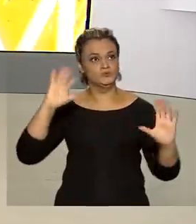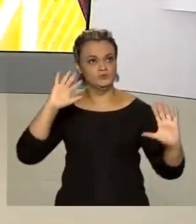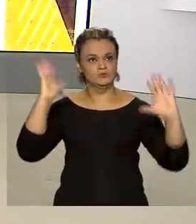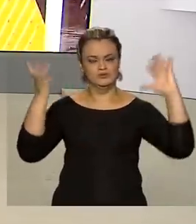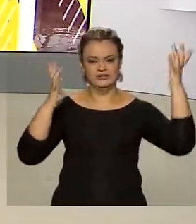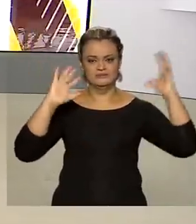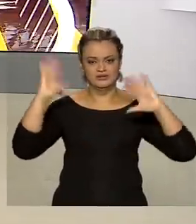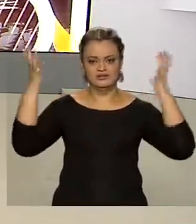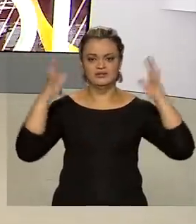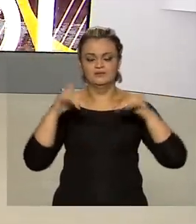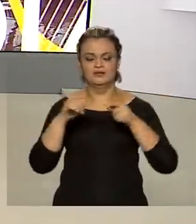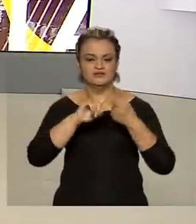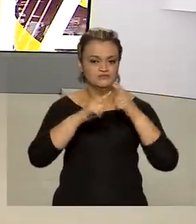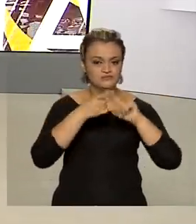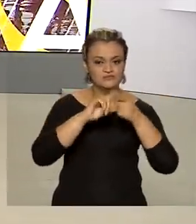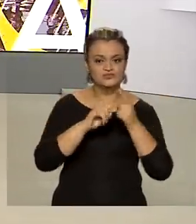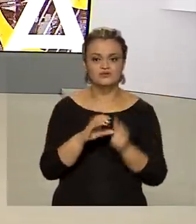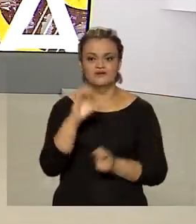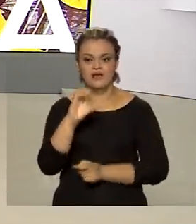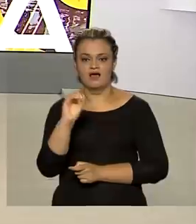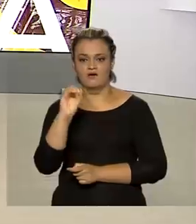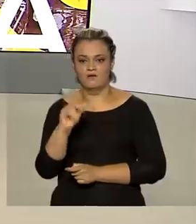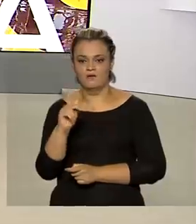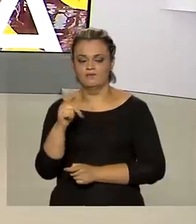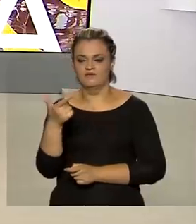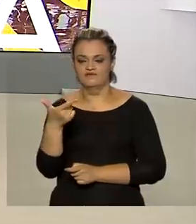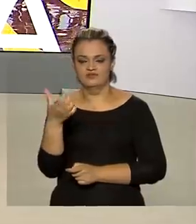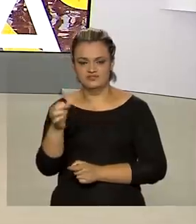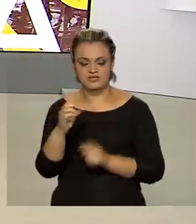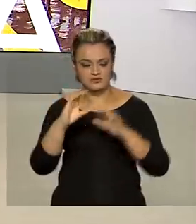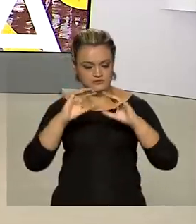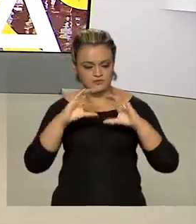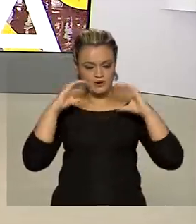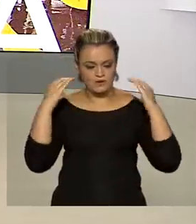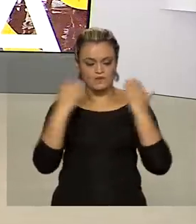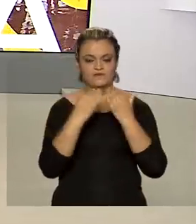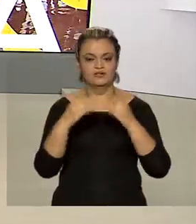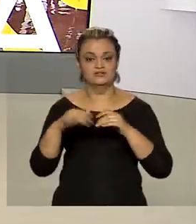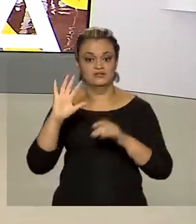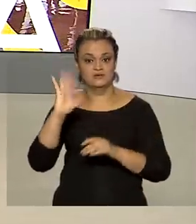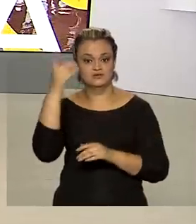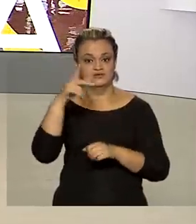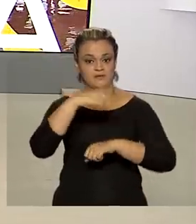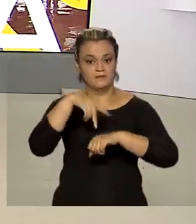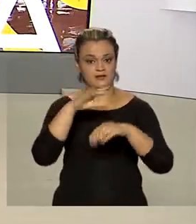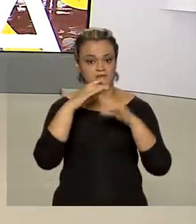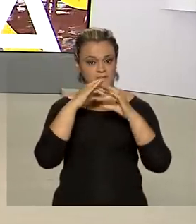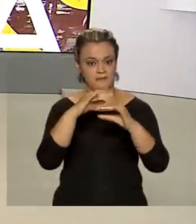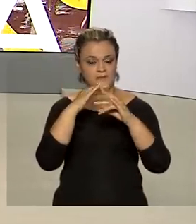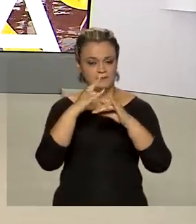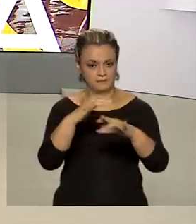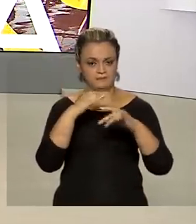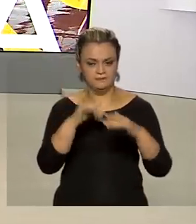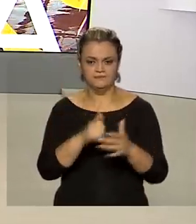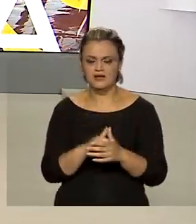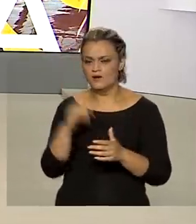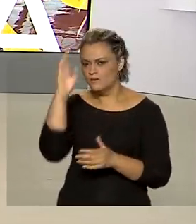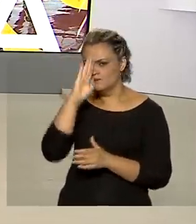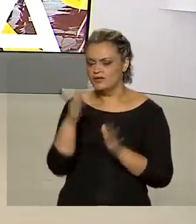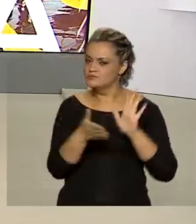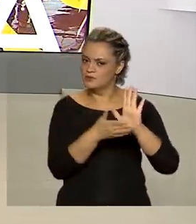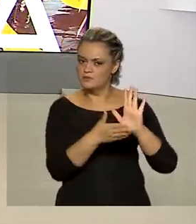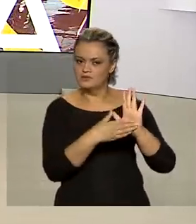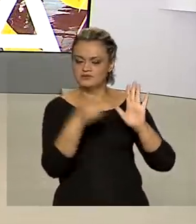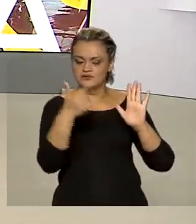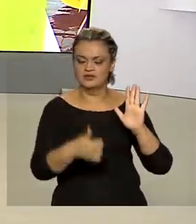sendo discutido na COP26, a Conferência das Nações Unidas, que ocorre em Glasgow, na Escócia. O Brasil participa com propostas para o